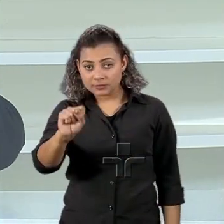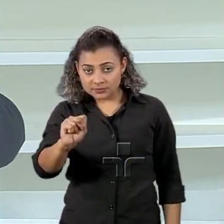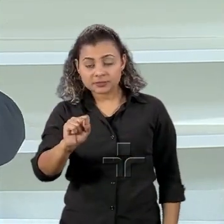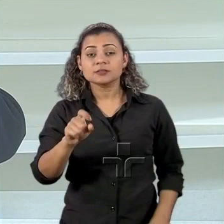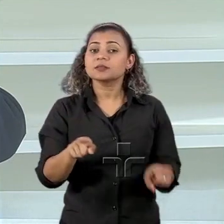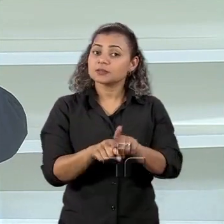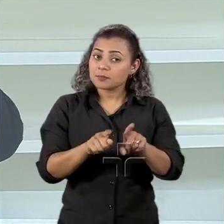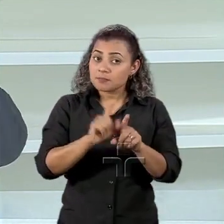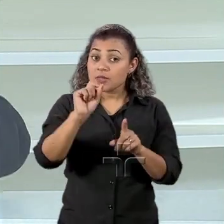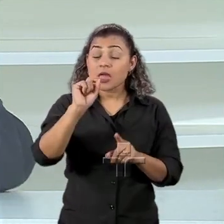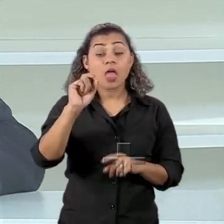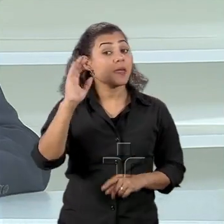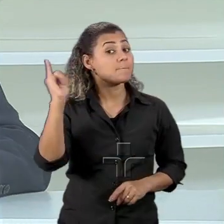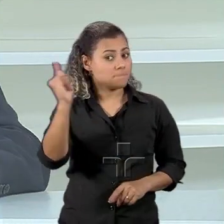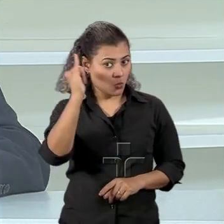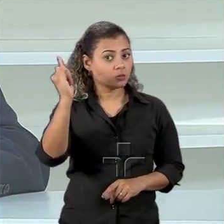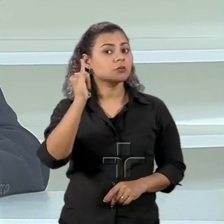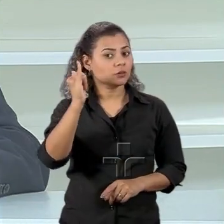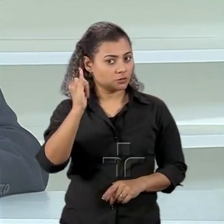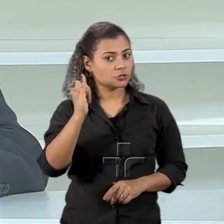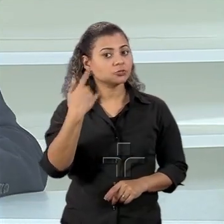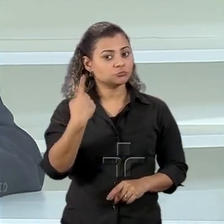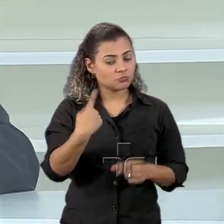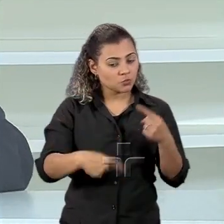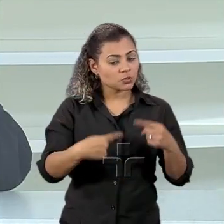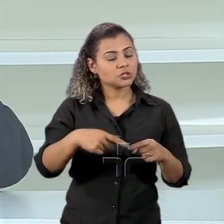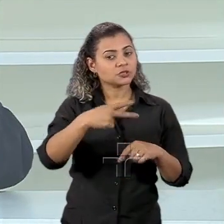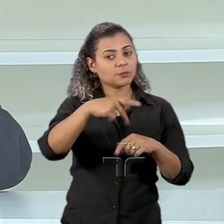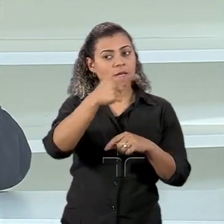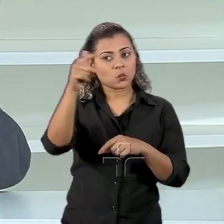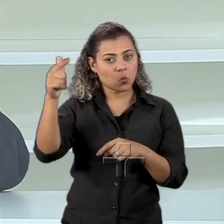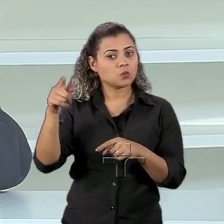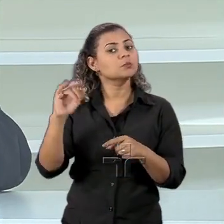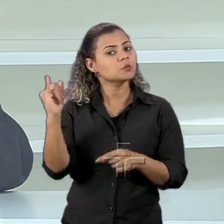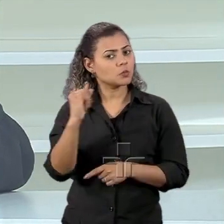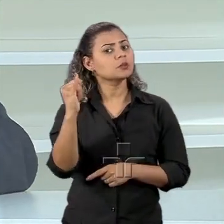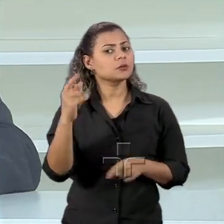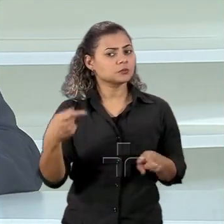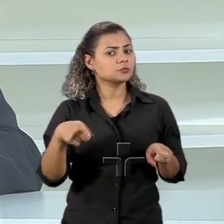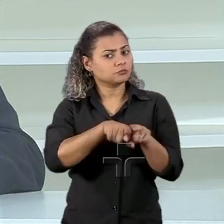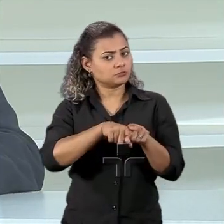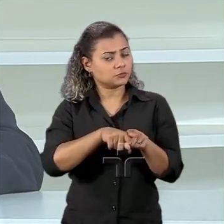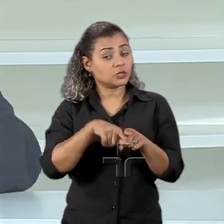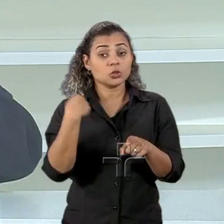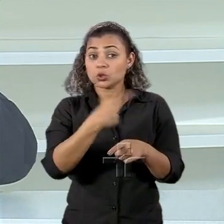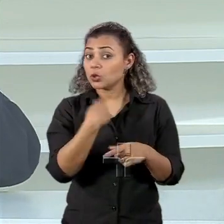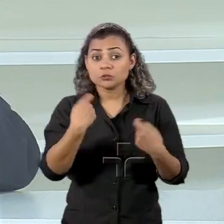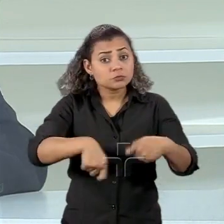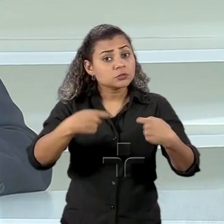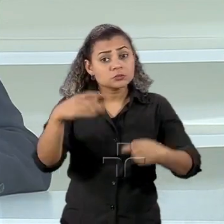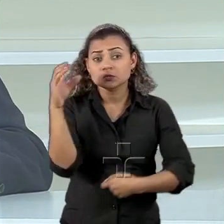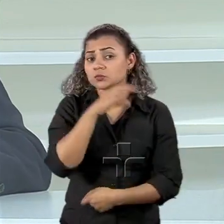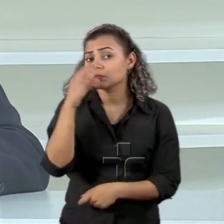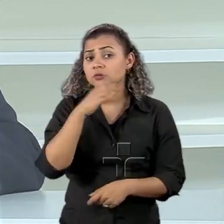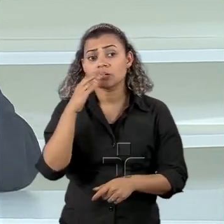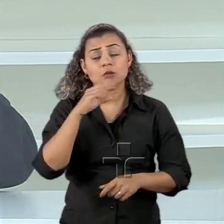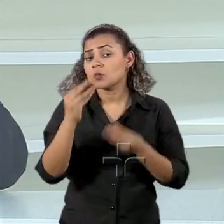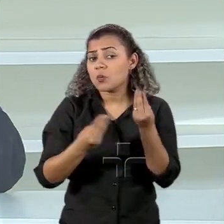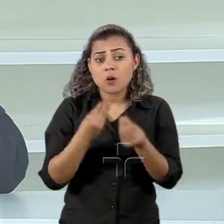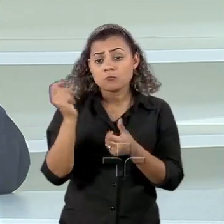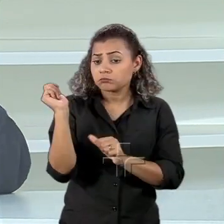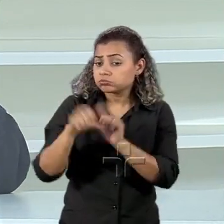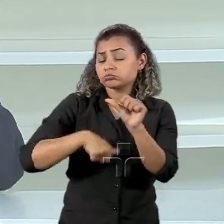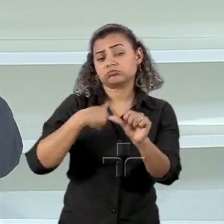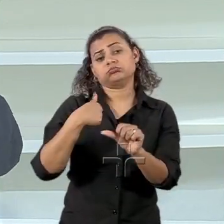BRICS que é um elemento importante na política externa. Nós vamos ter que reagir e como é que a gente vai reagir, não